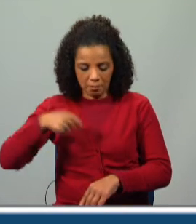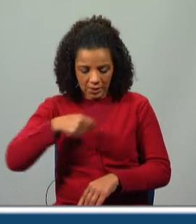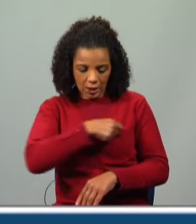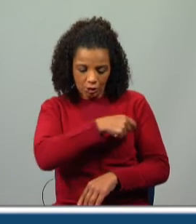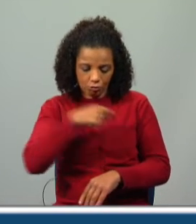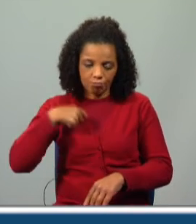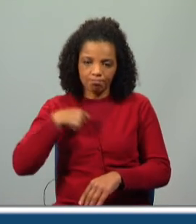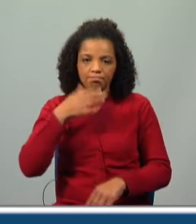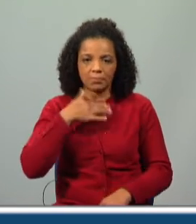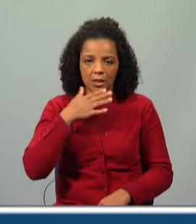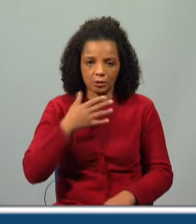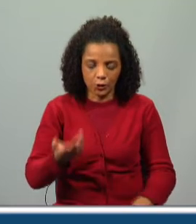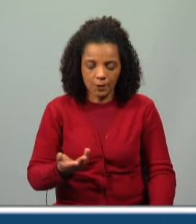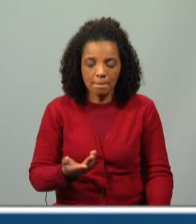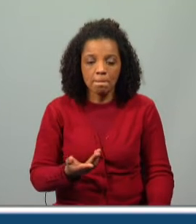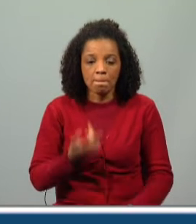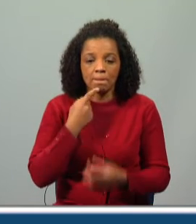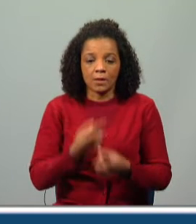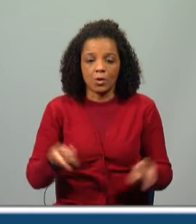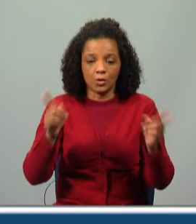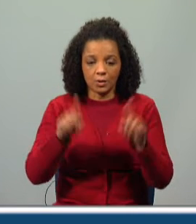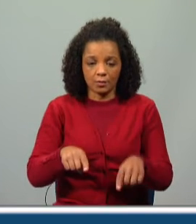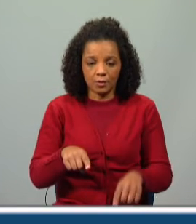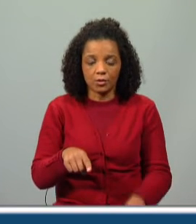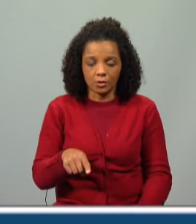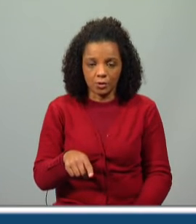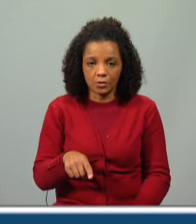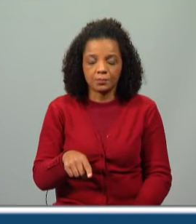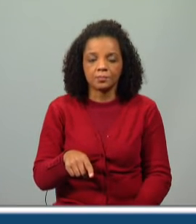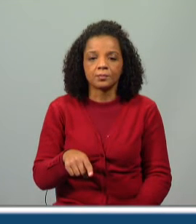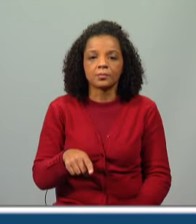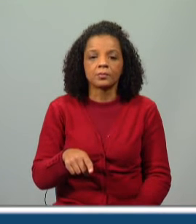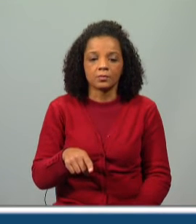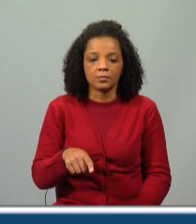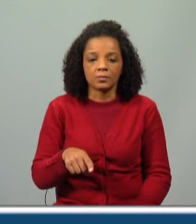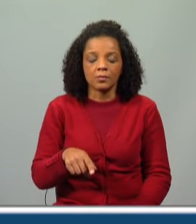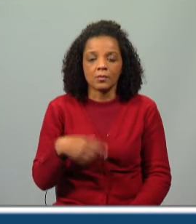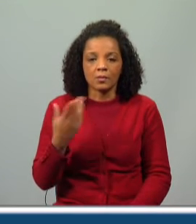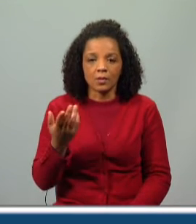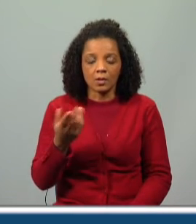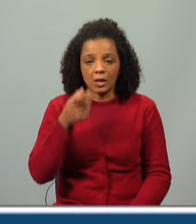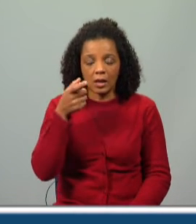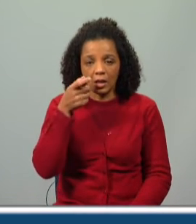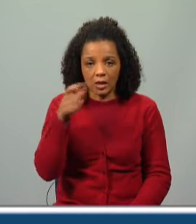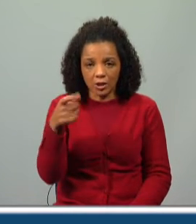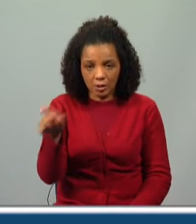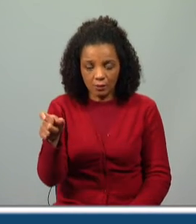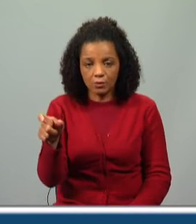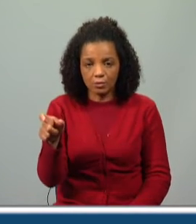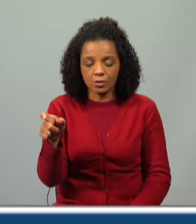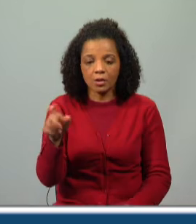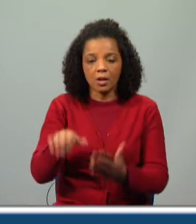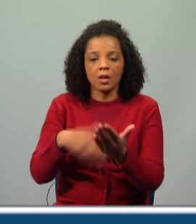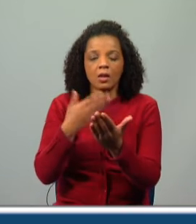que as pintinhas eram brancas. Portanto, lá está, novamente, como conseguimos ver aqui, os adjetivos